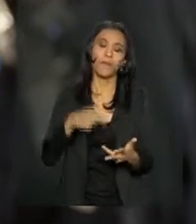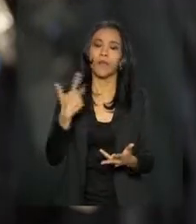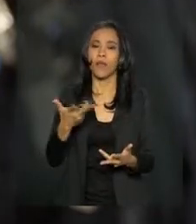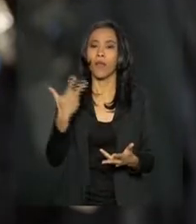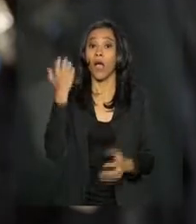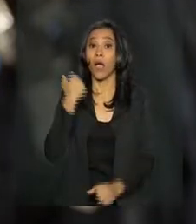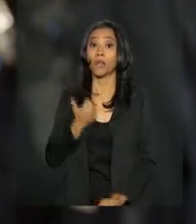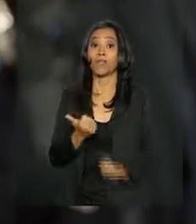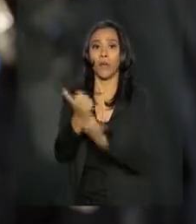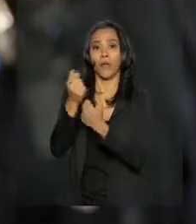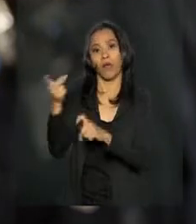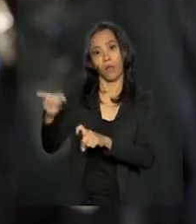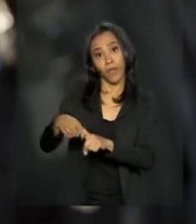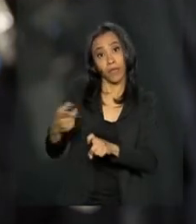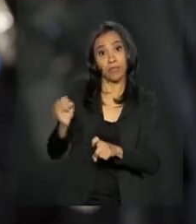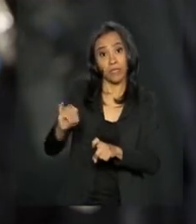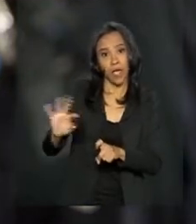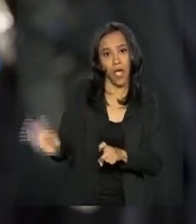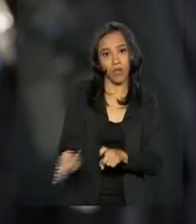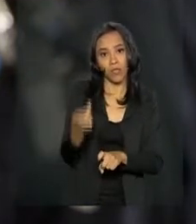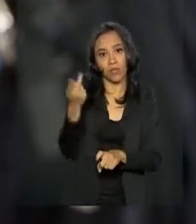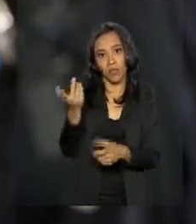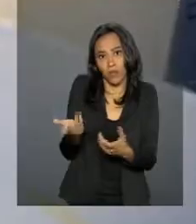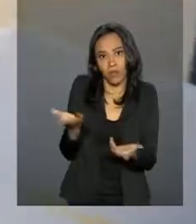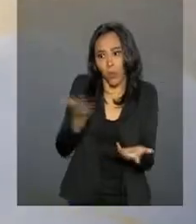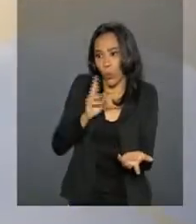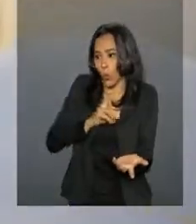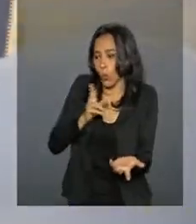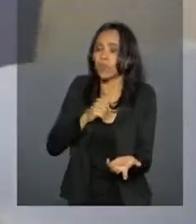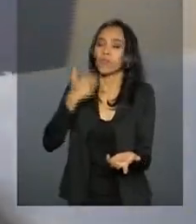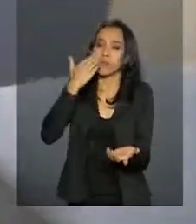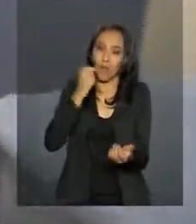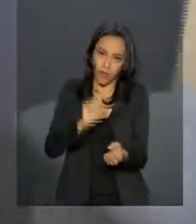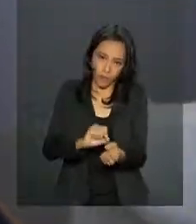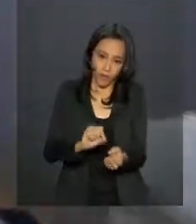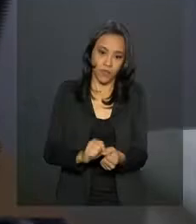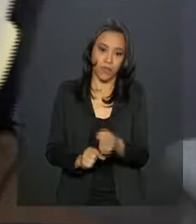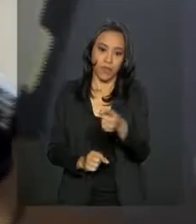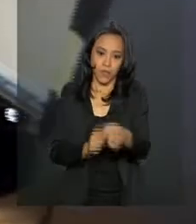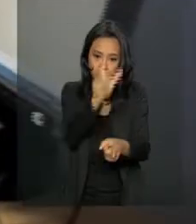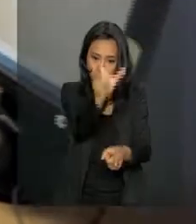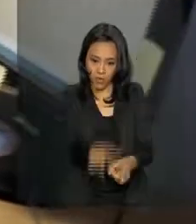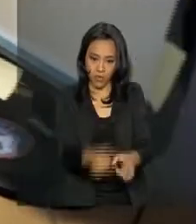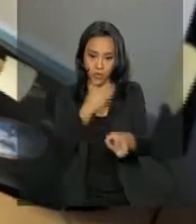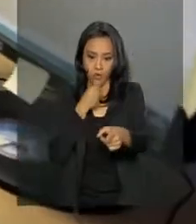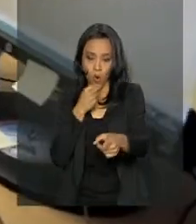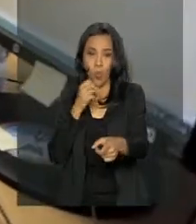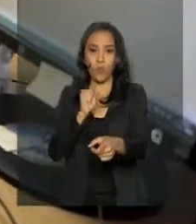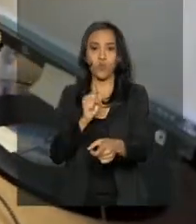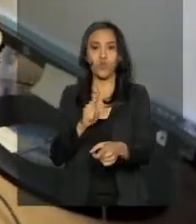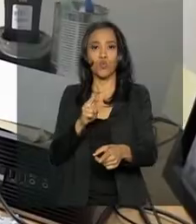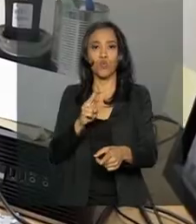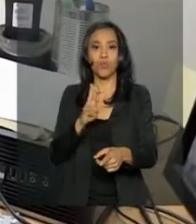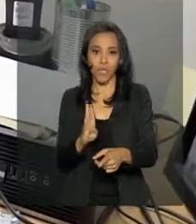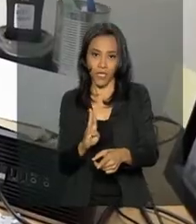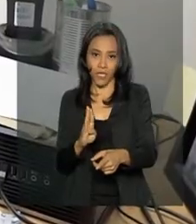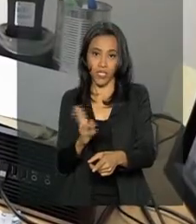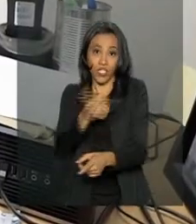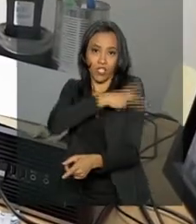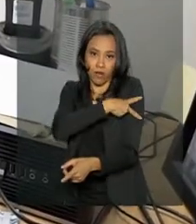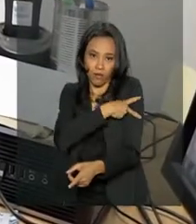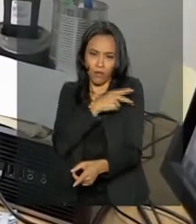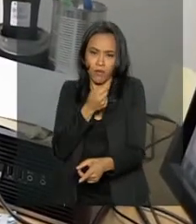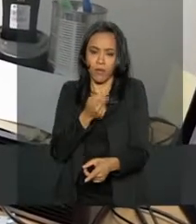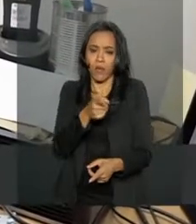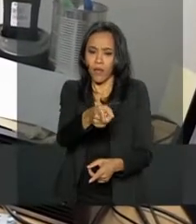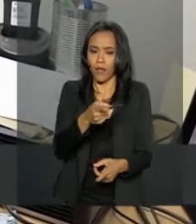o médico em uma situação de emergência. O Santana foi subchefe da estação, quase um gerente. O horário para acordar,